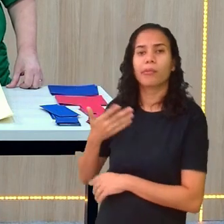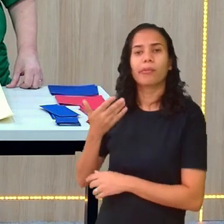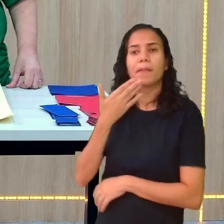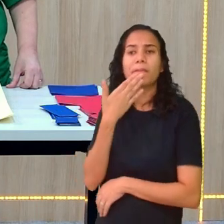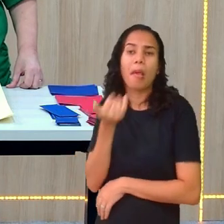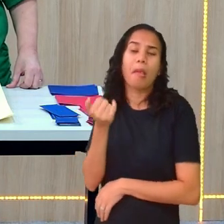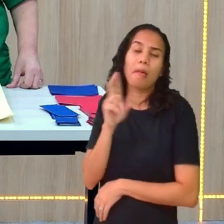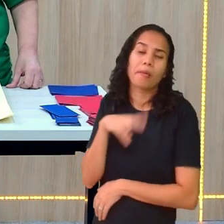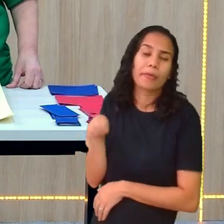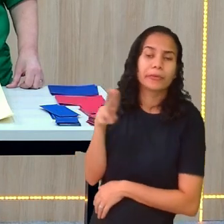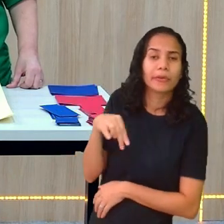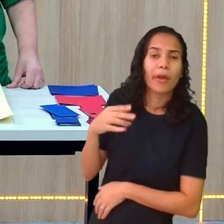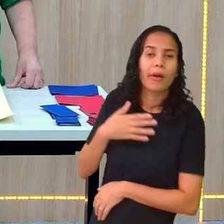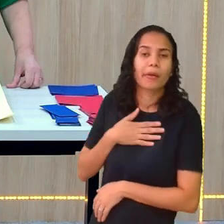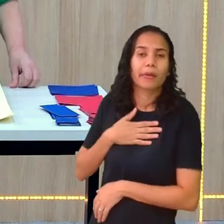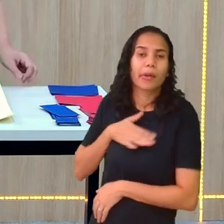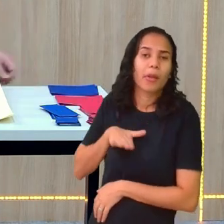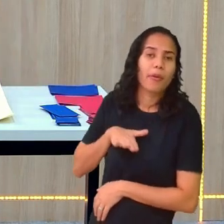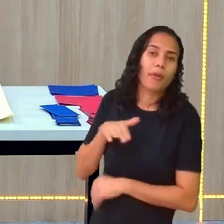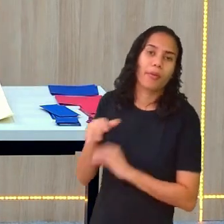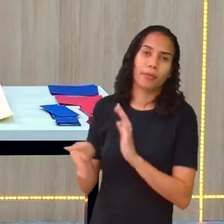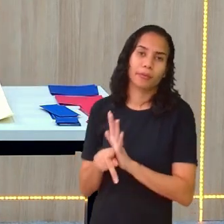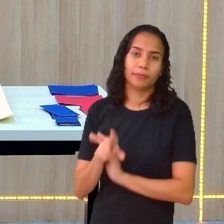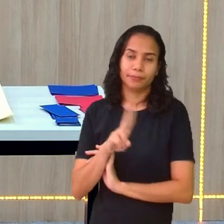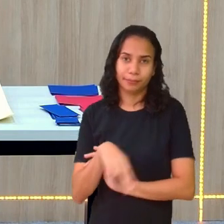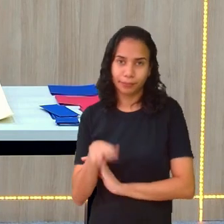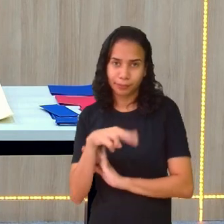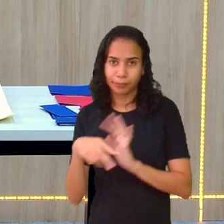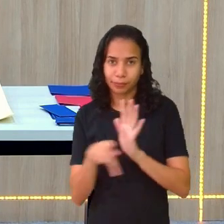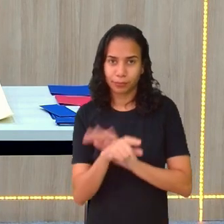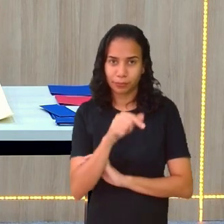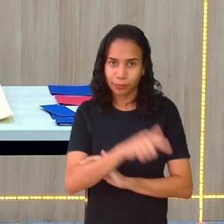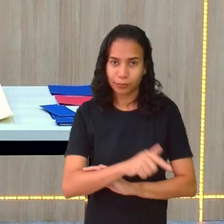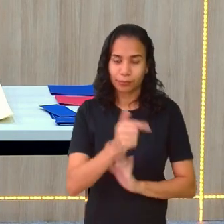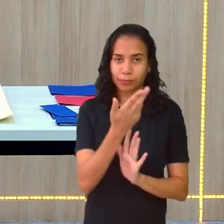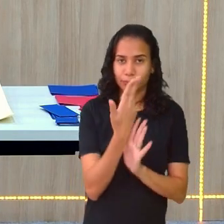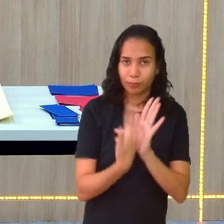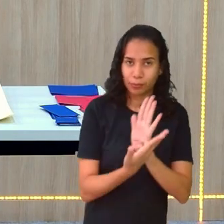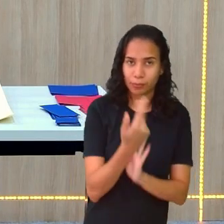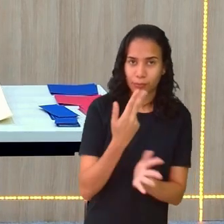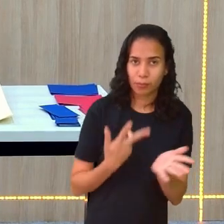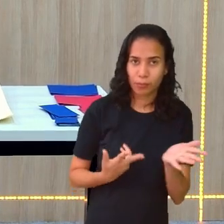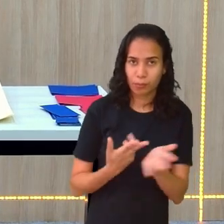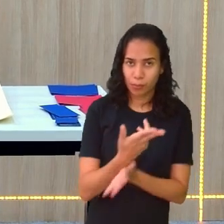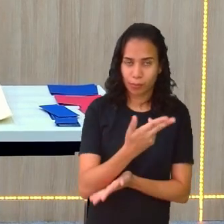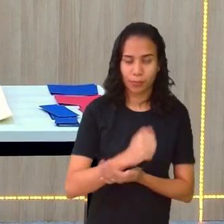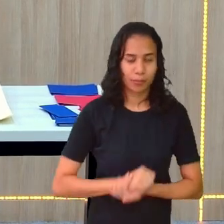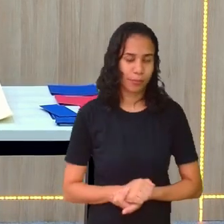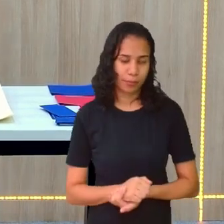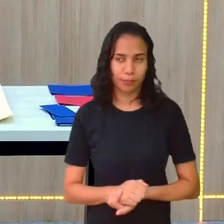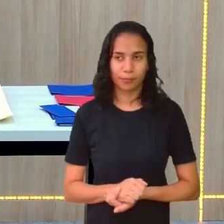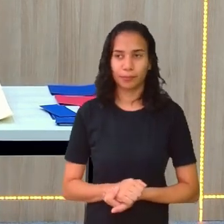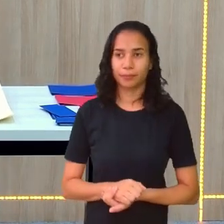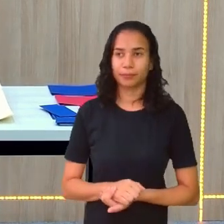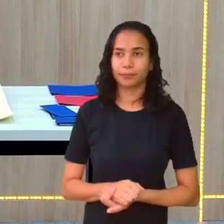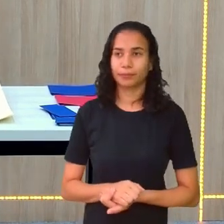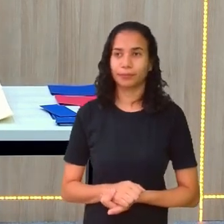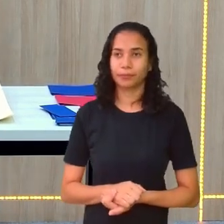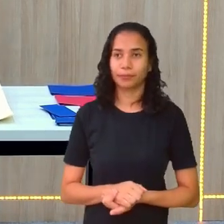não vai gostar de trabalhar com os ladrilhos algébricos.